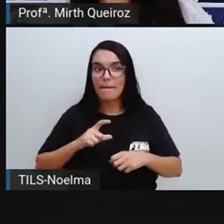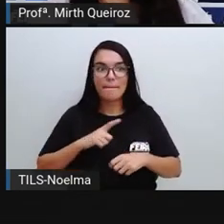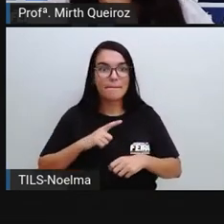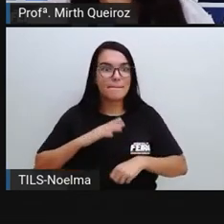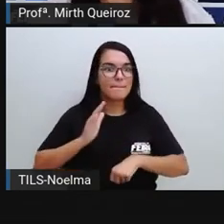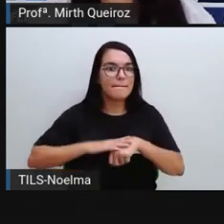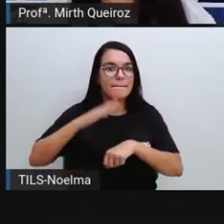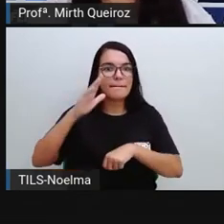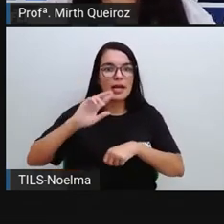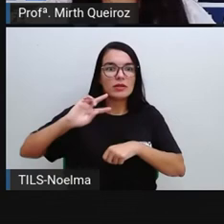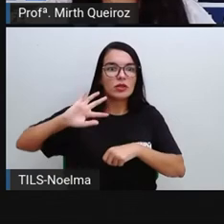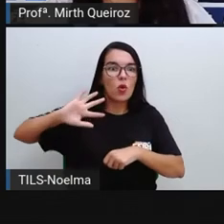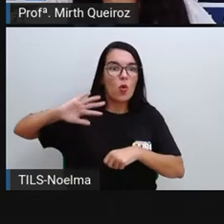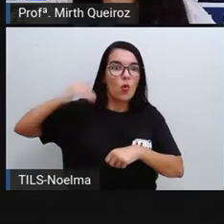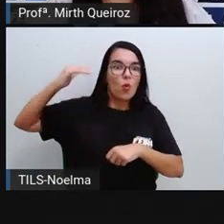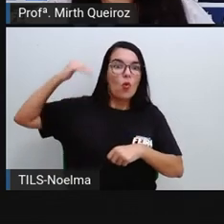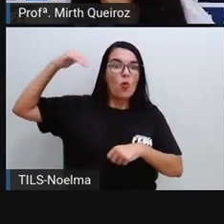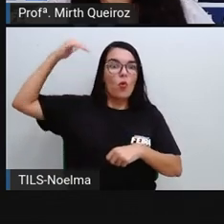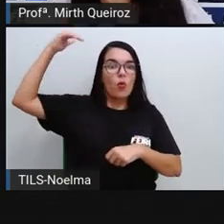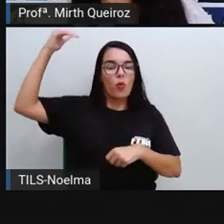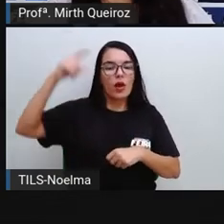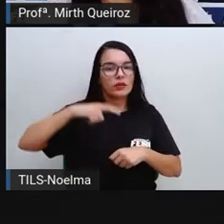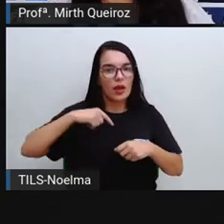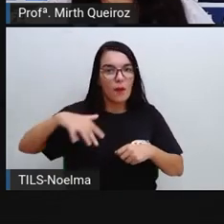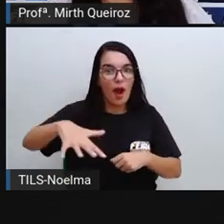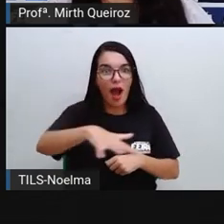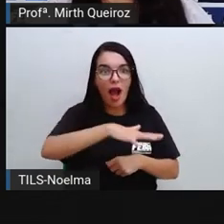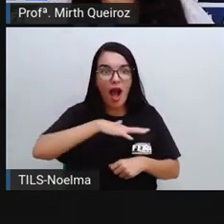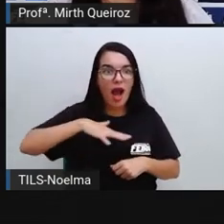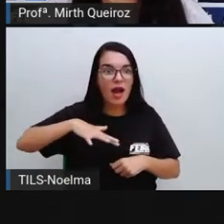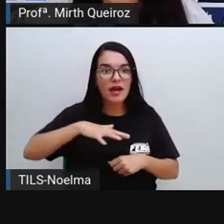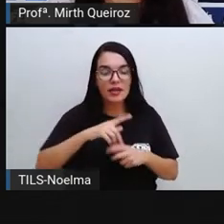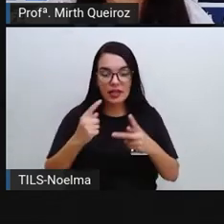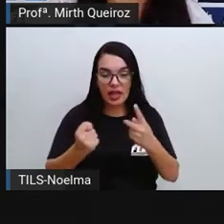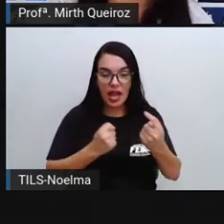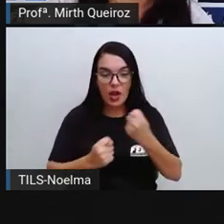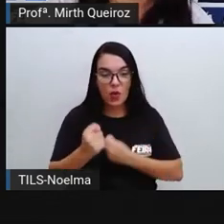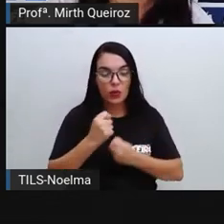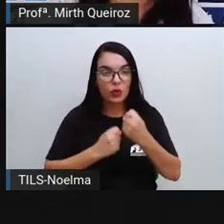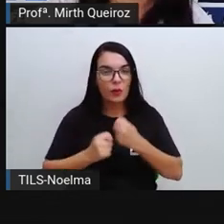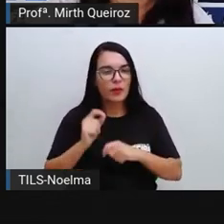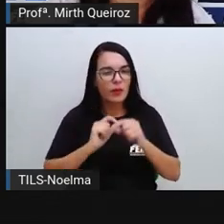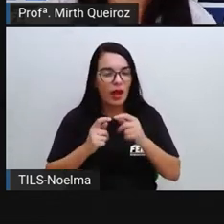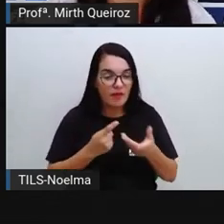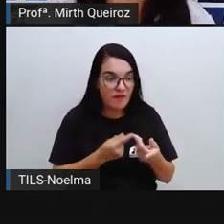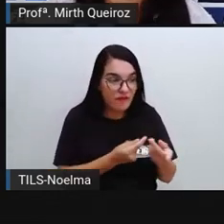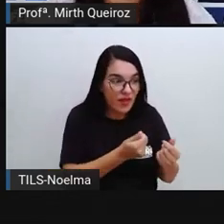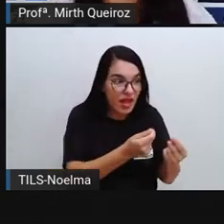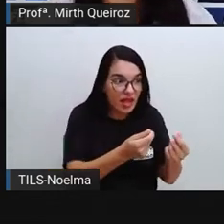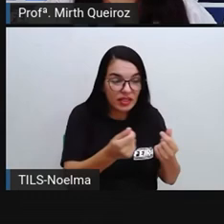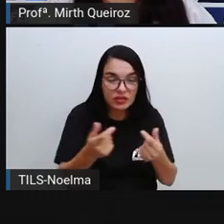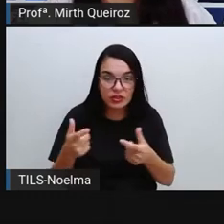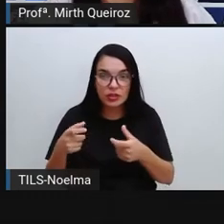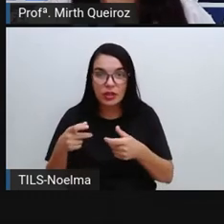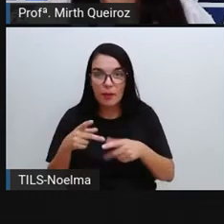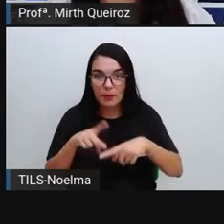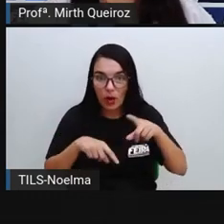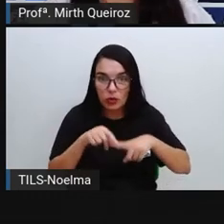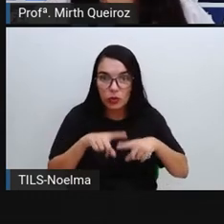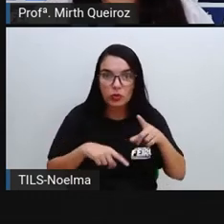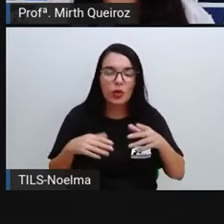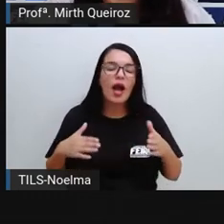no Brasil, vai ser uma área bastante abrangente da economia, que vai desde a venda dos produtos, a comercialização desse produto,